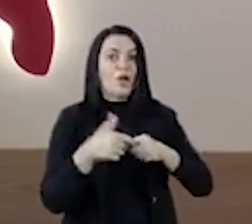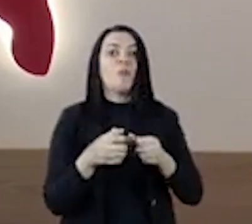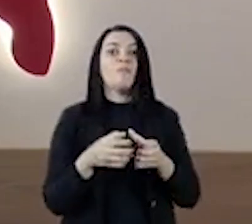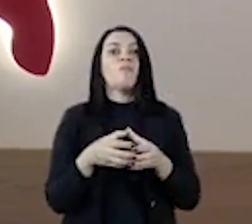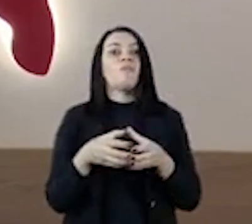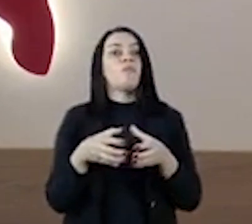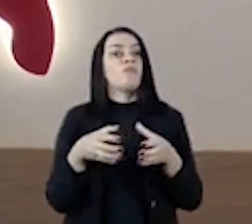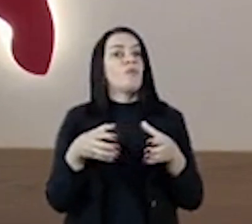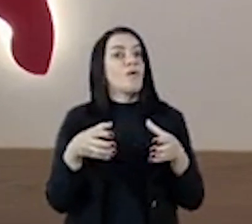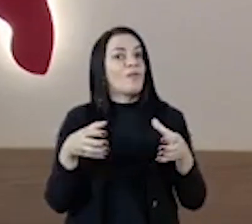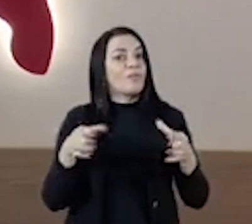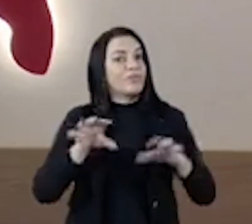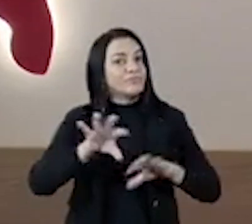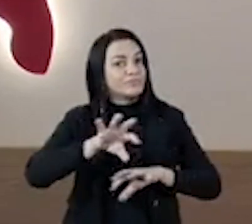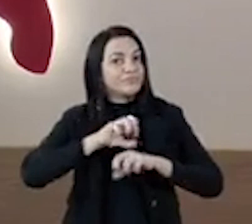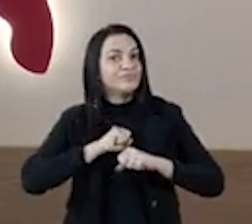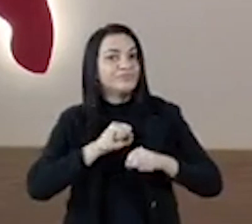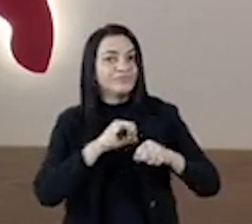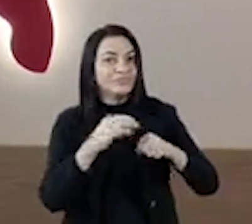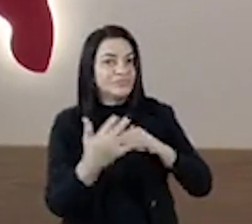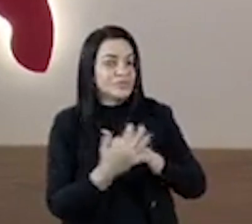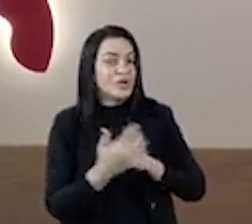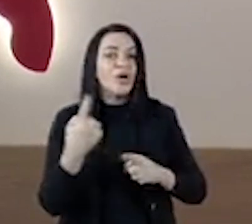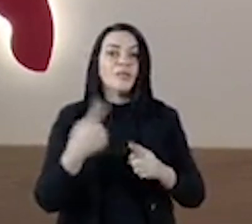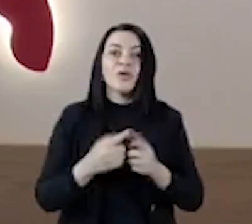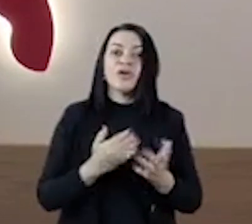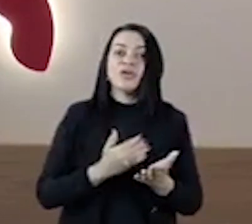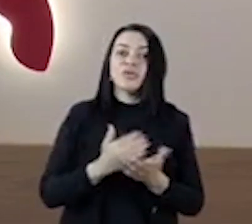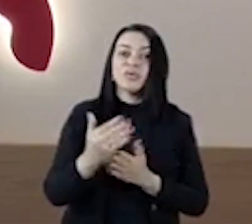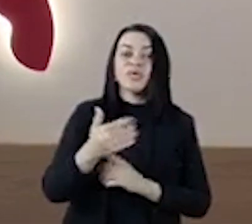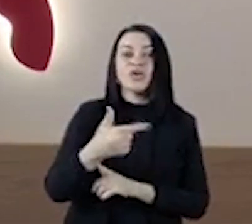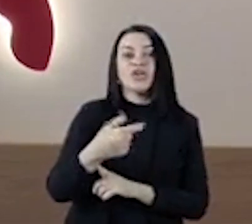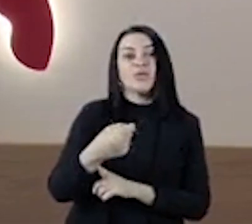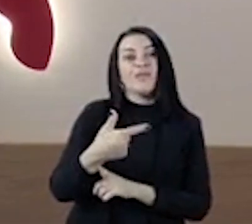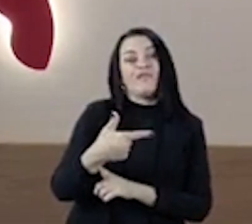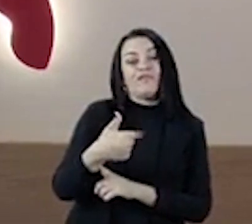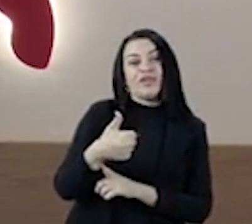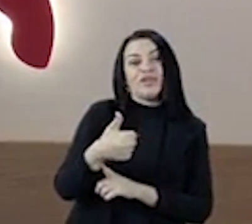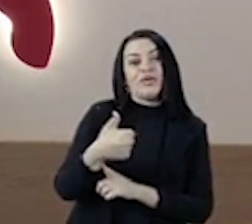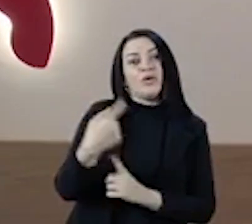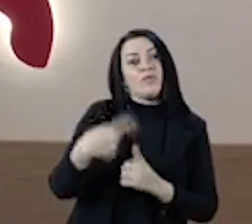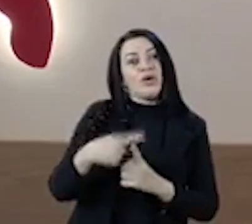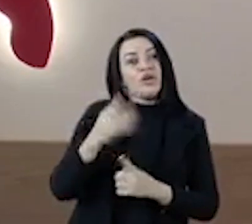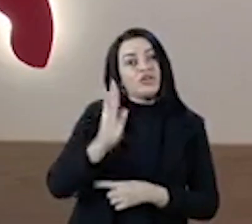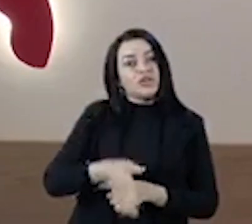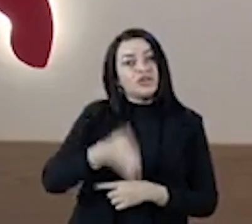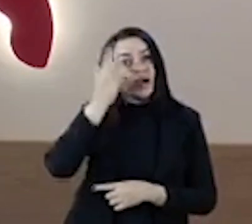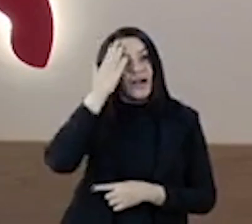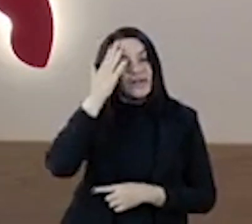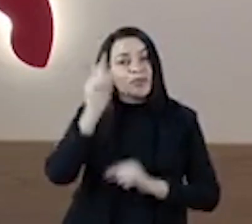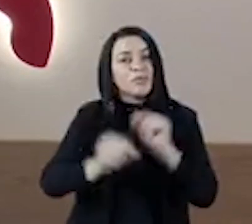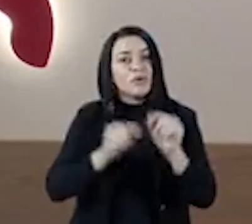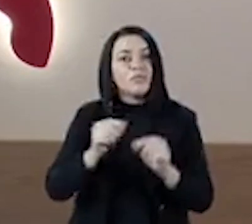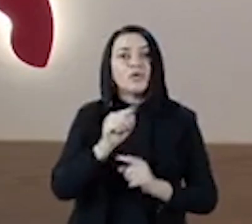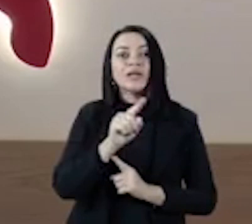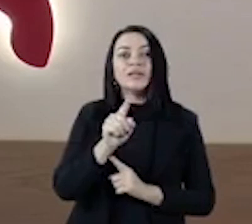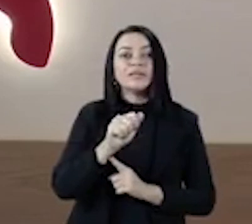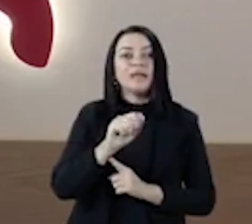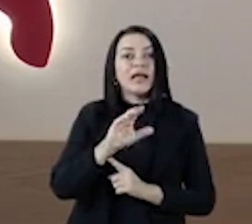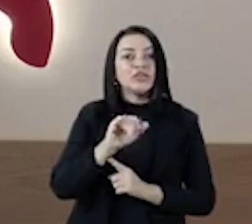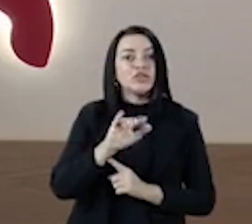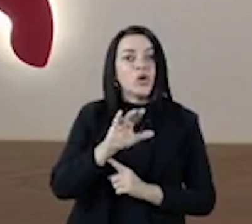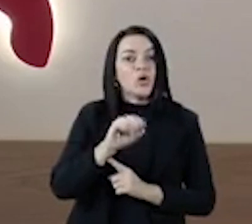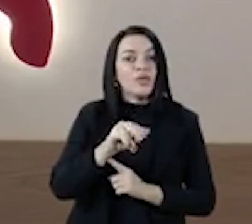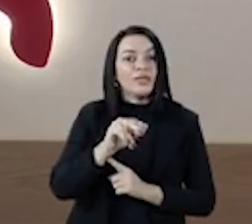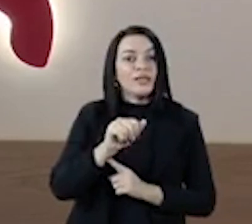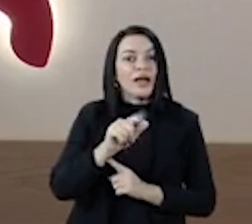número mais expressivo Sobretudo no início de 2021, uma vez que nós sabemos que há uma sazonalidade Que faz com